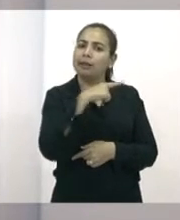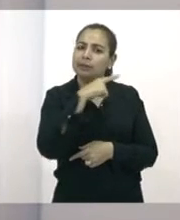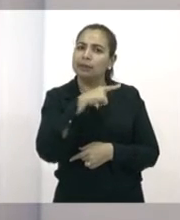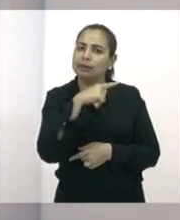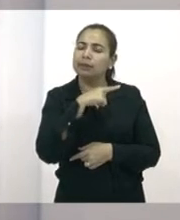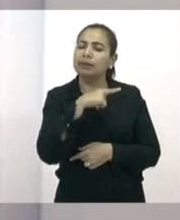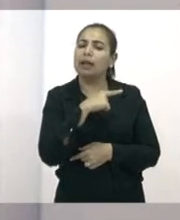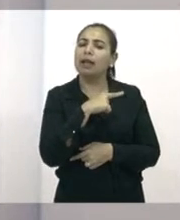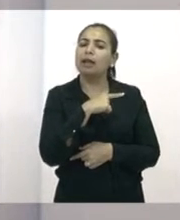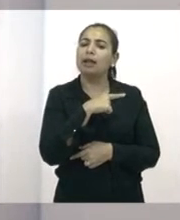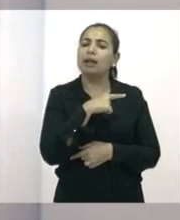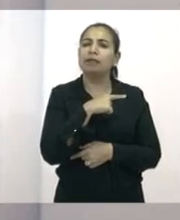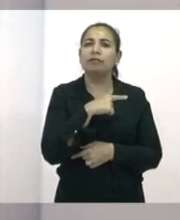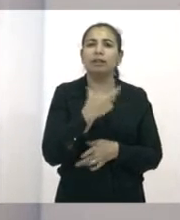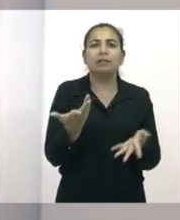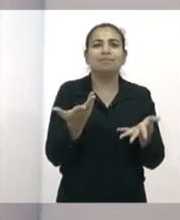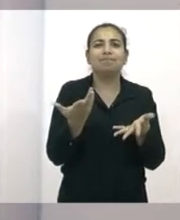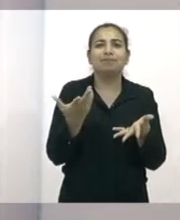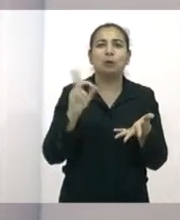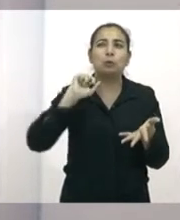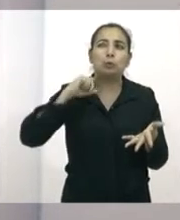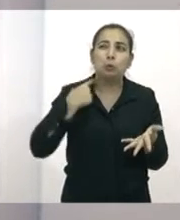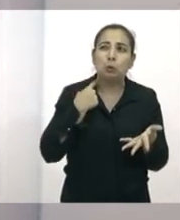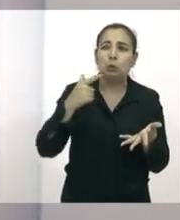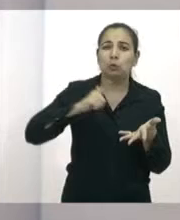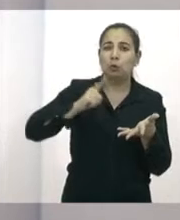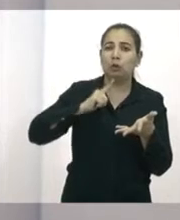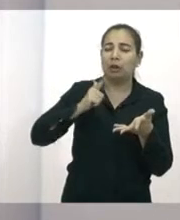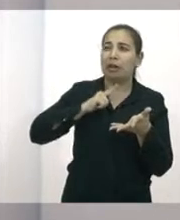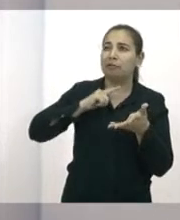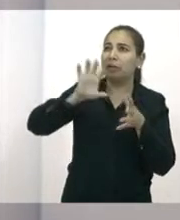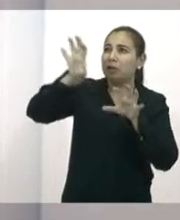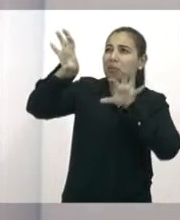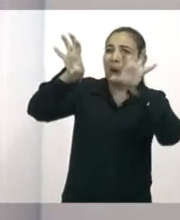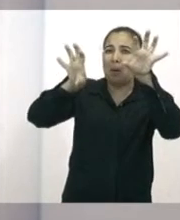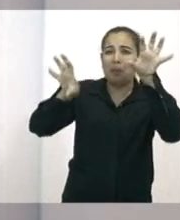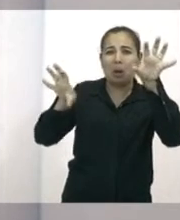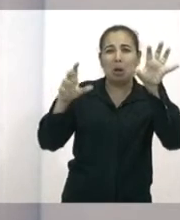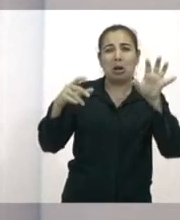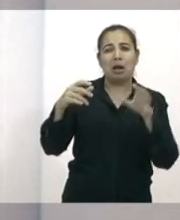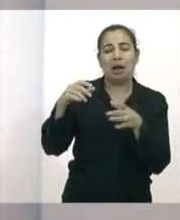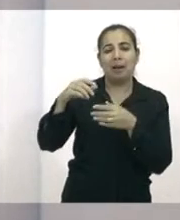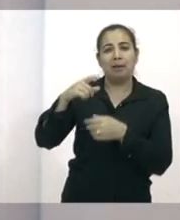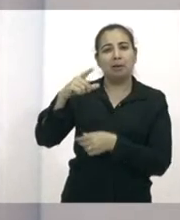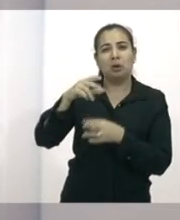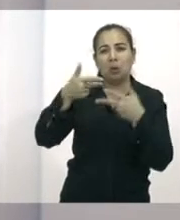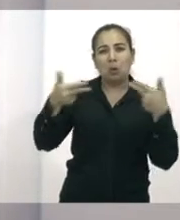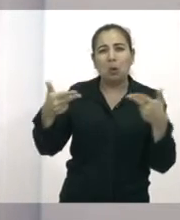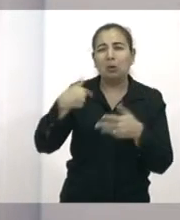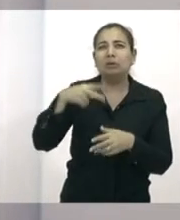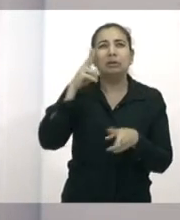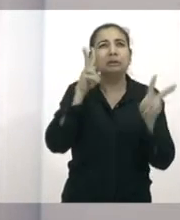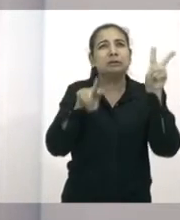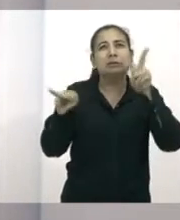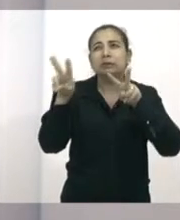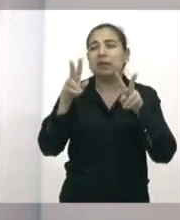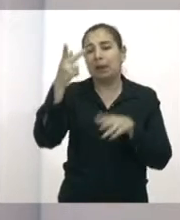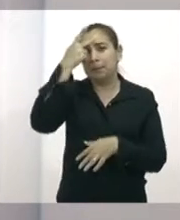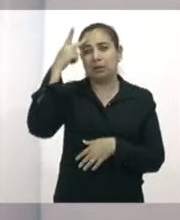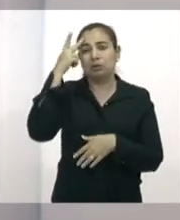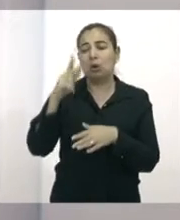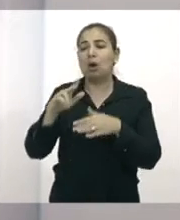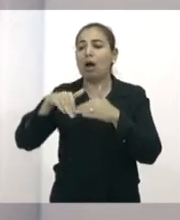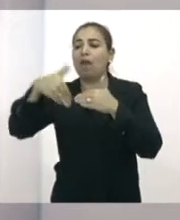as salas tinham tanto mofo que você não conseguia entrar para fazer um atendimento. As pessoas eram atendidas do lado de fora. Carência de